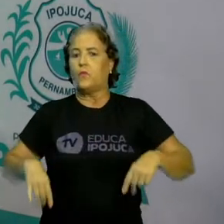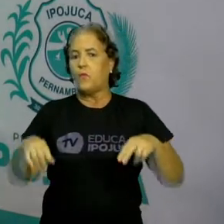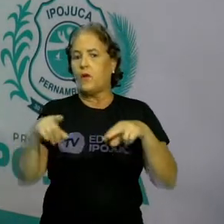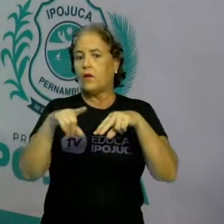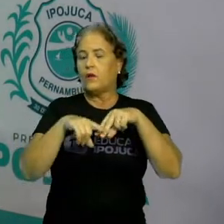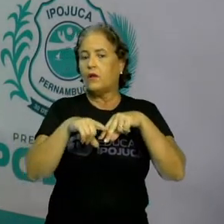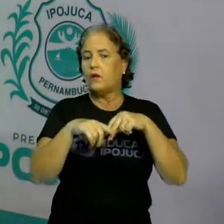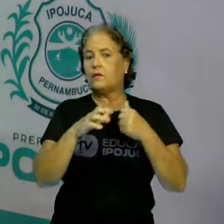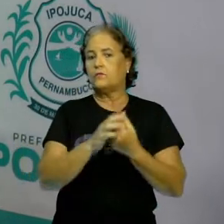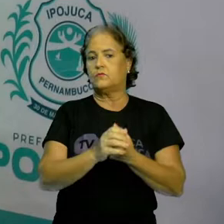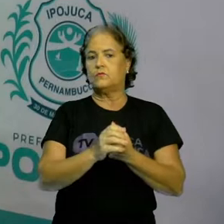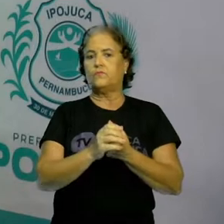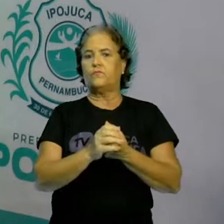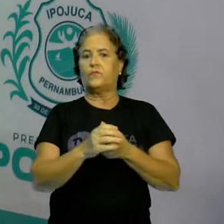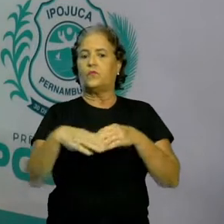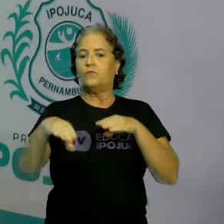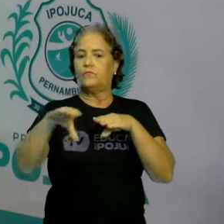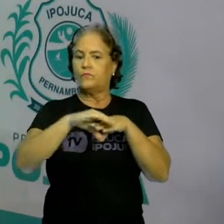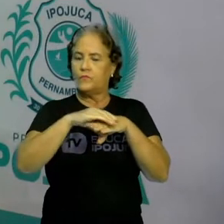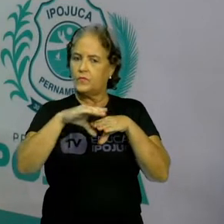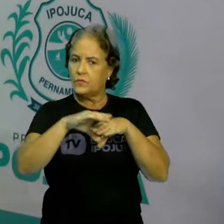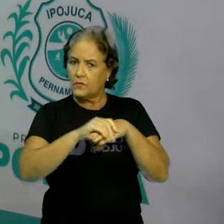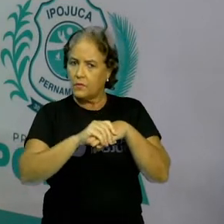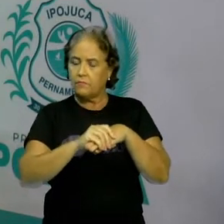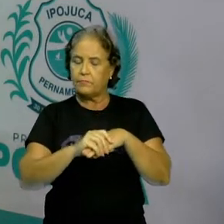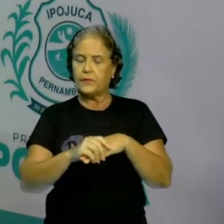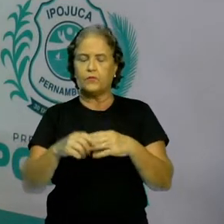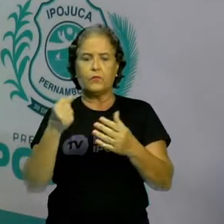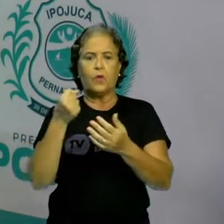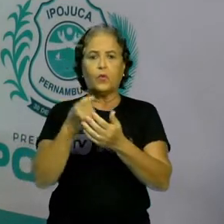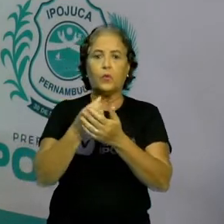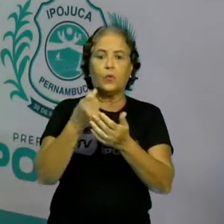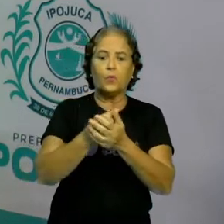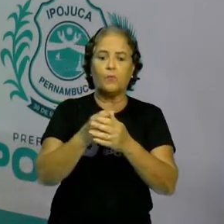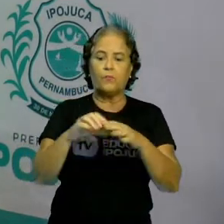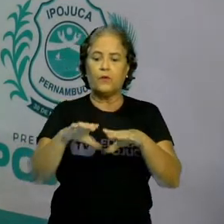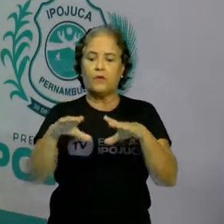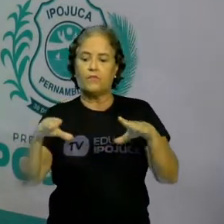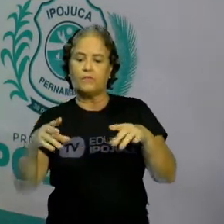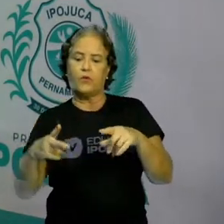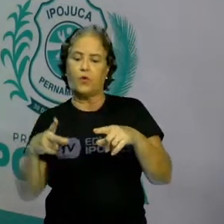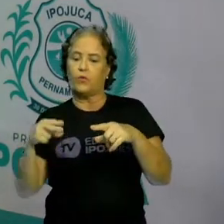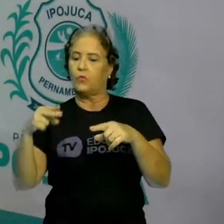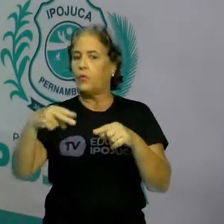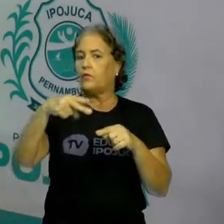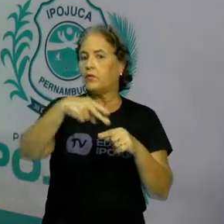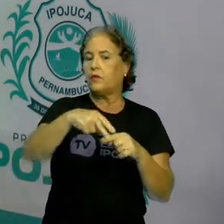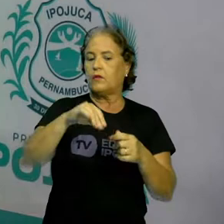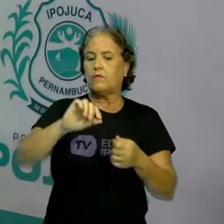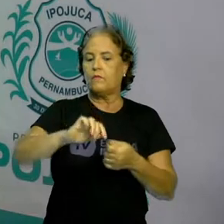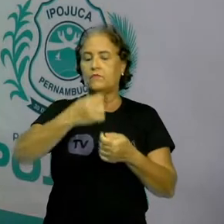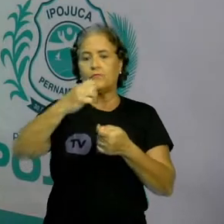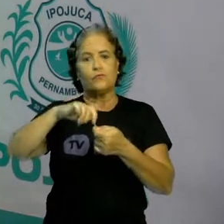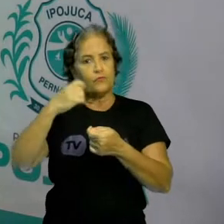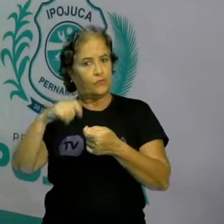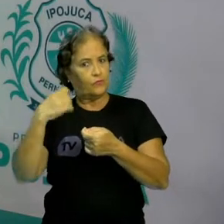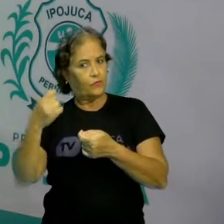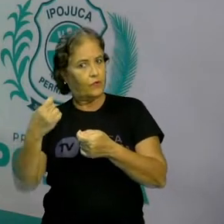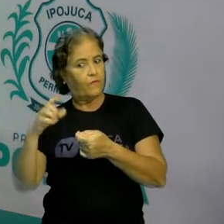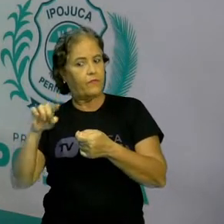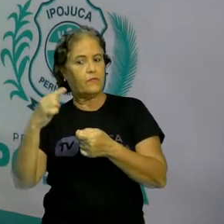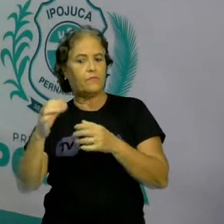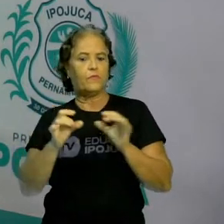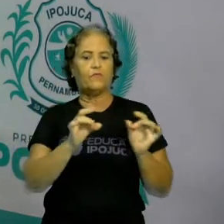comprava o couro do sapato, ele cortava o couro, ele costurava o couro e ele vendia.